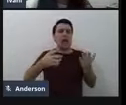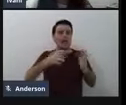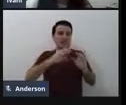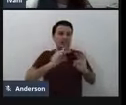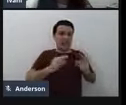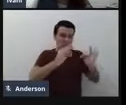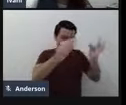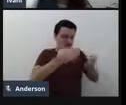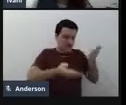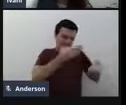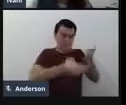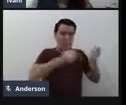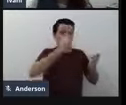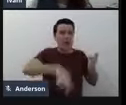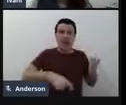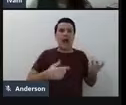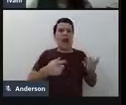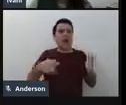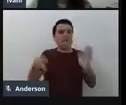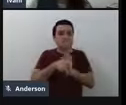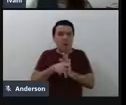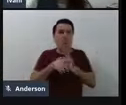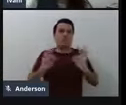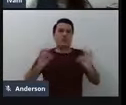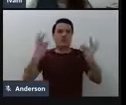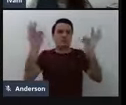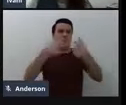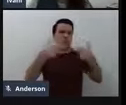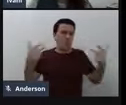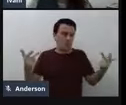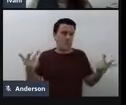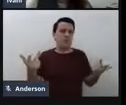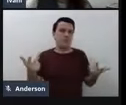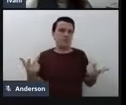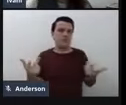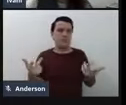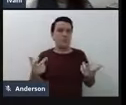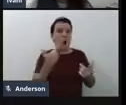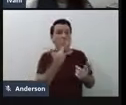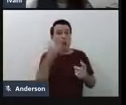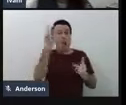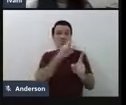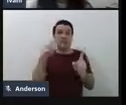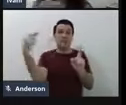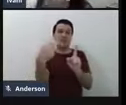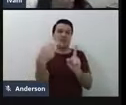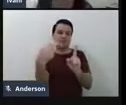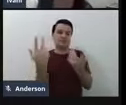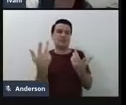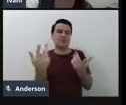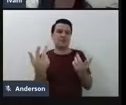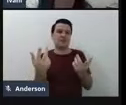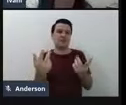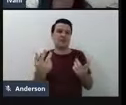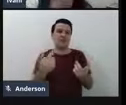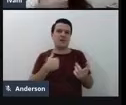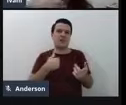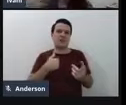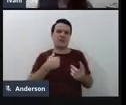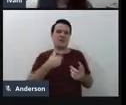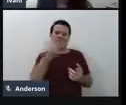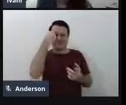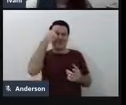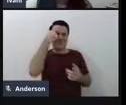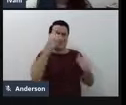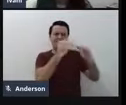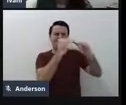tecnológico, né? Você vai encontrar. Uma perspectiva. Uma outra perspectiva. E eu não a desmereço, eu acho que todas as